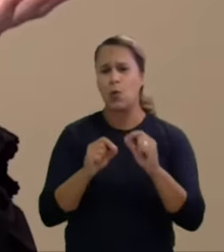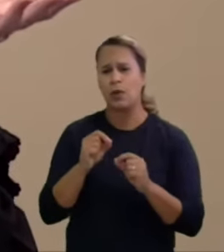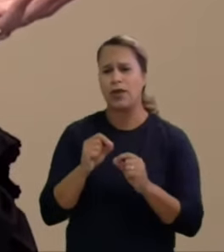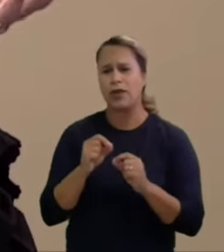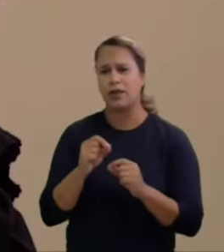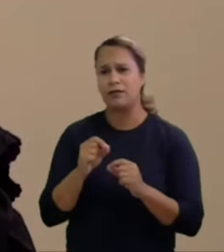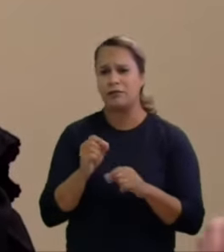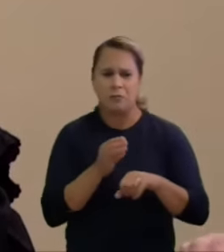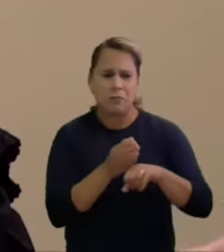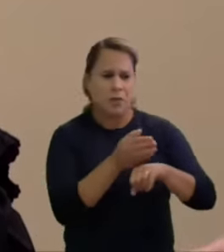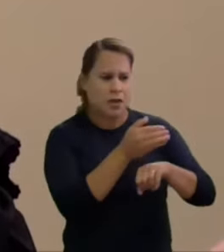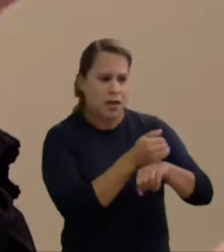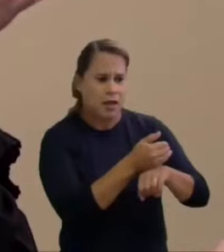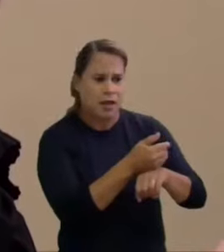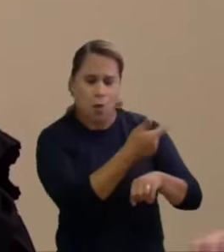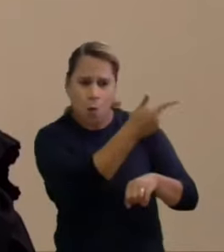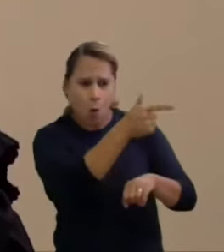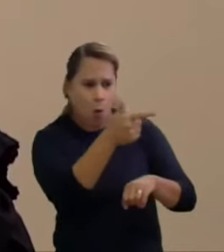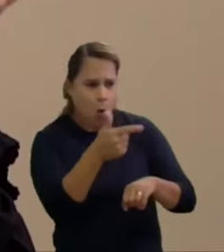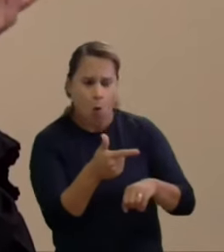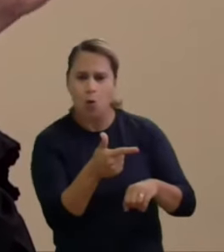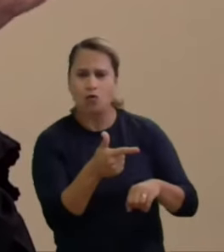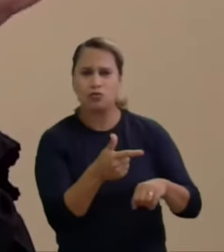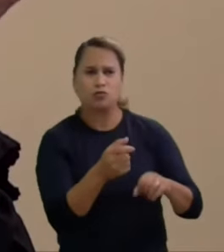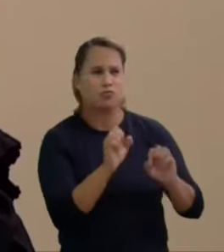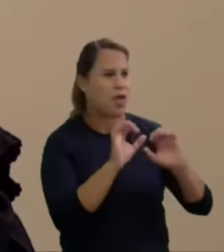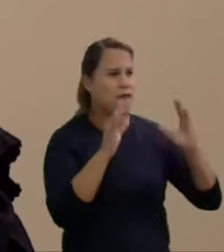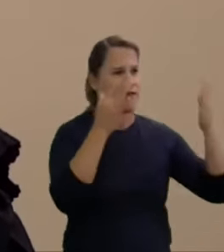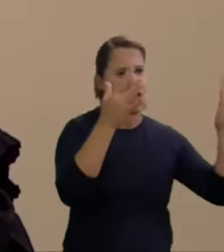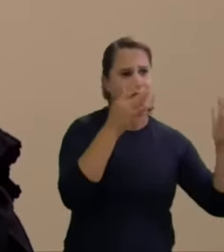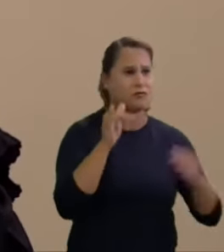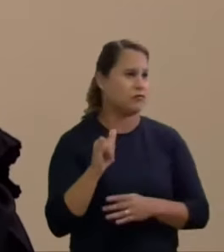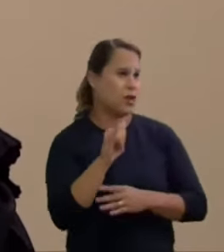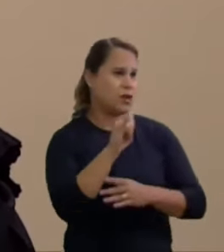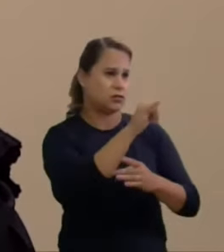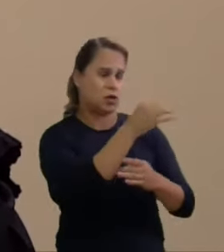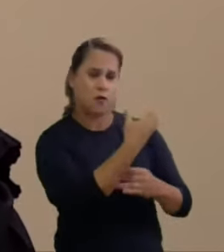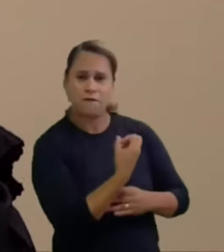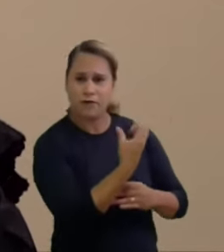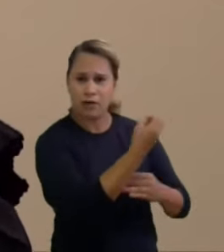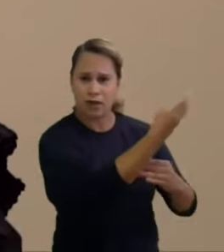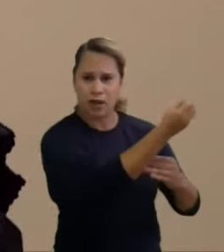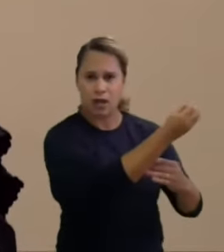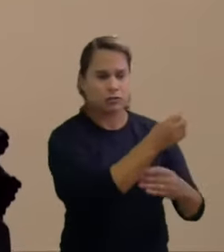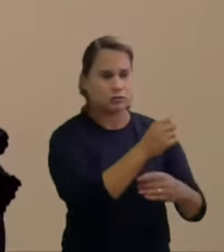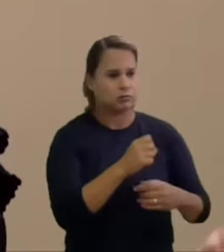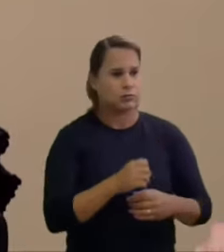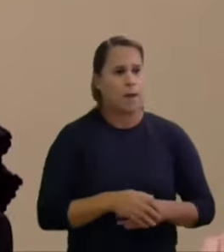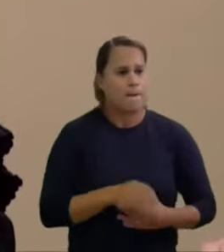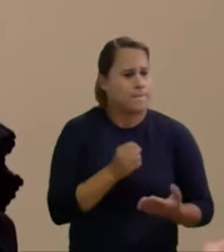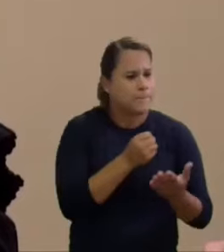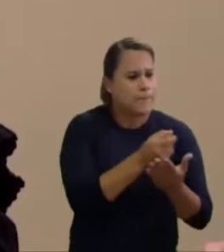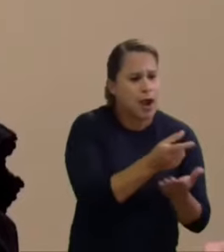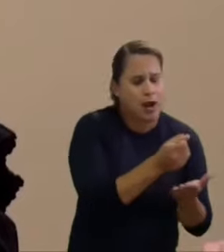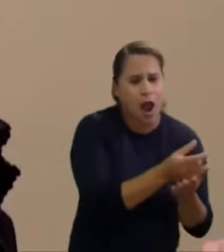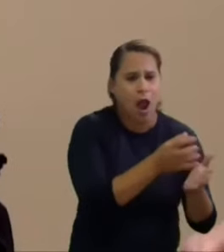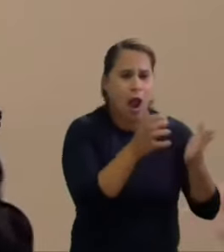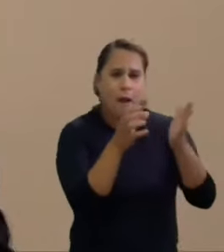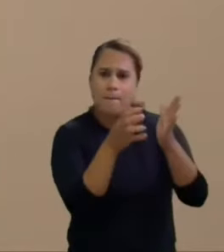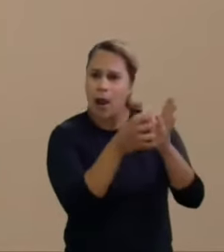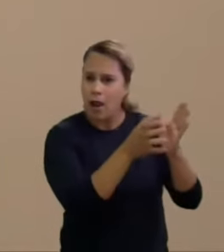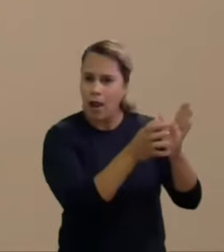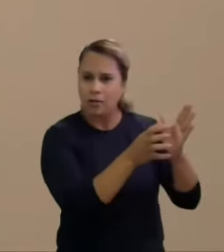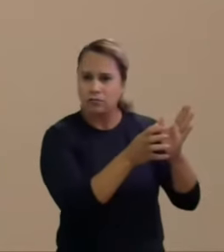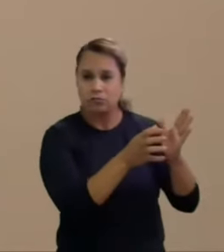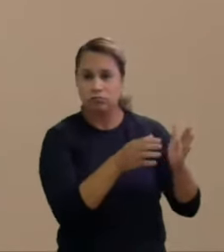evento festivo, não usaram segurança, não viajaram de avião, não remuneraram dirigentes partidários. Os oponentes